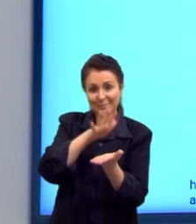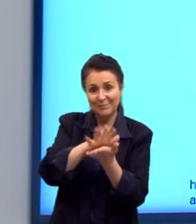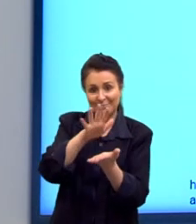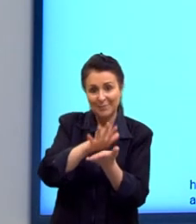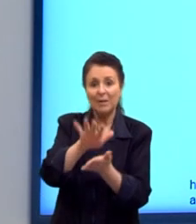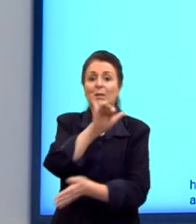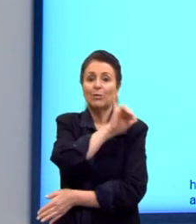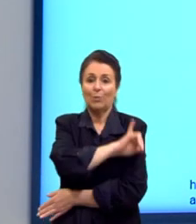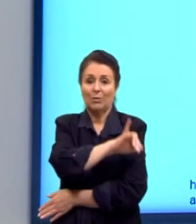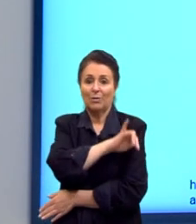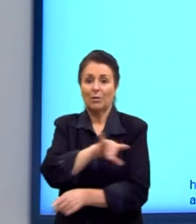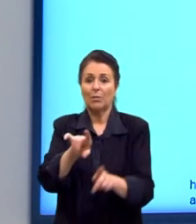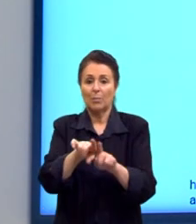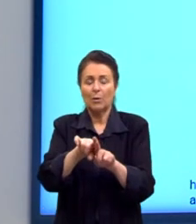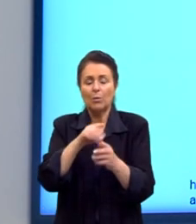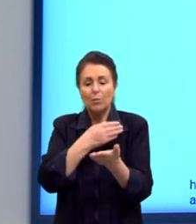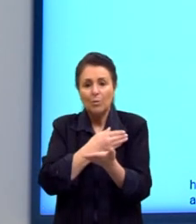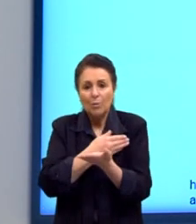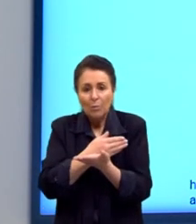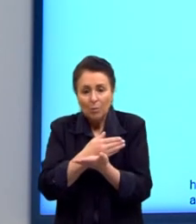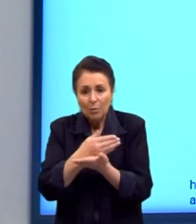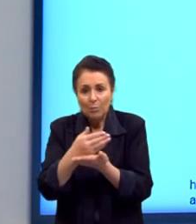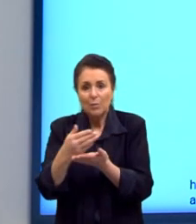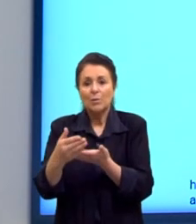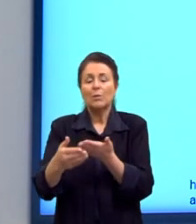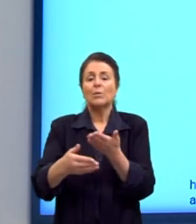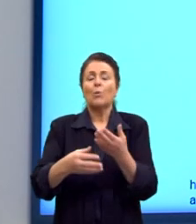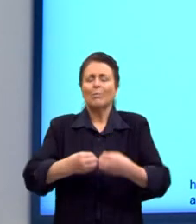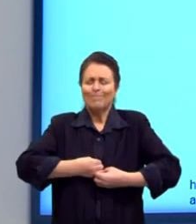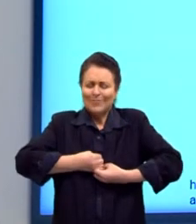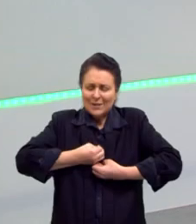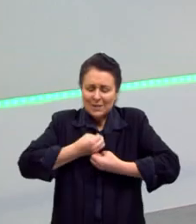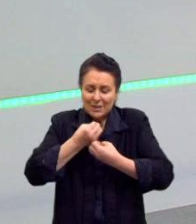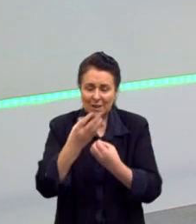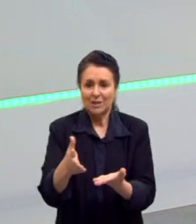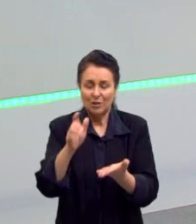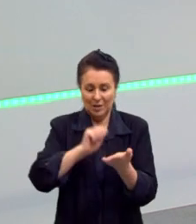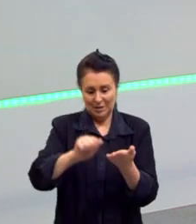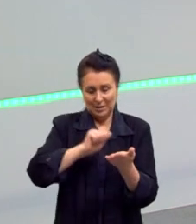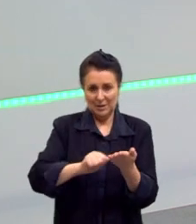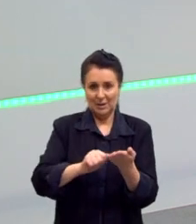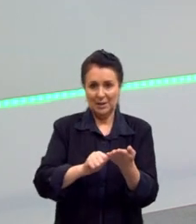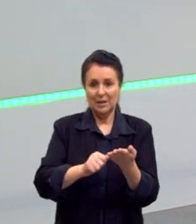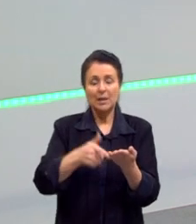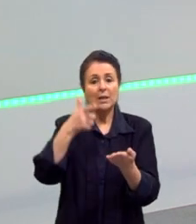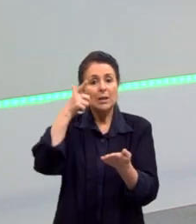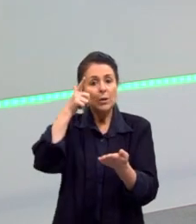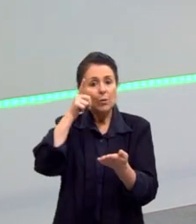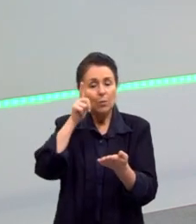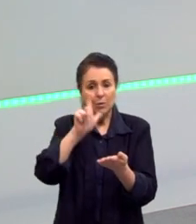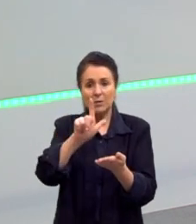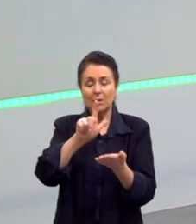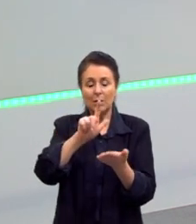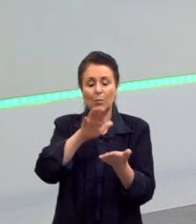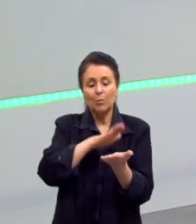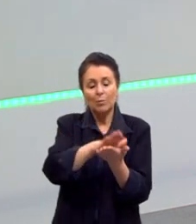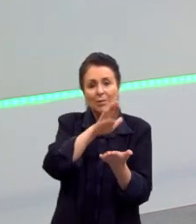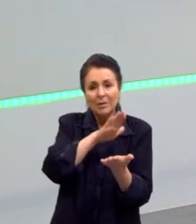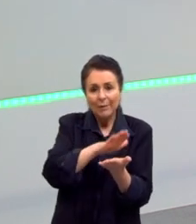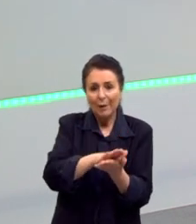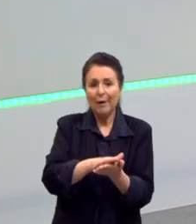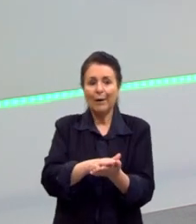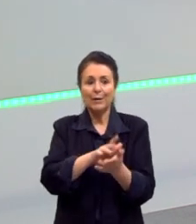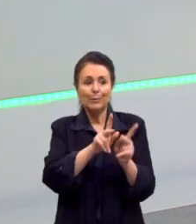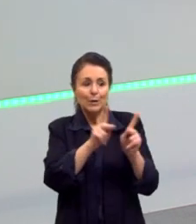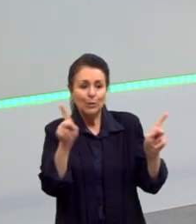desde cedo, ele já começou a se dedicar à escrita. E ele conseguiu ser publicado em um momento aqui, outro momento